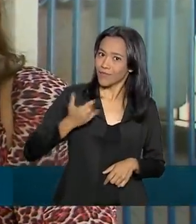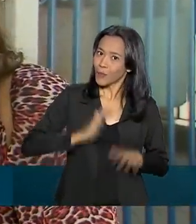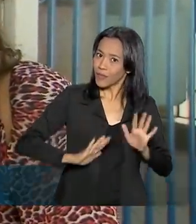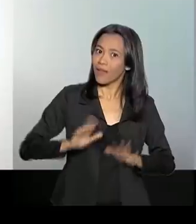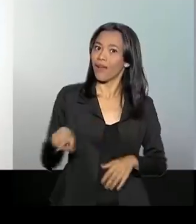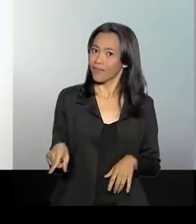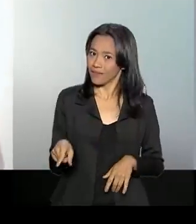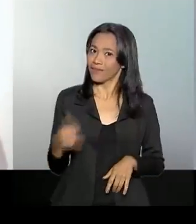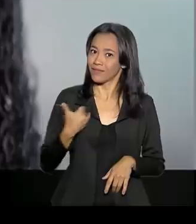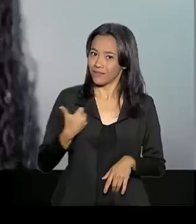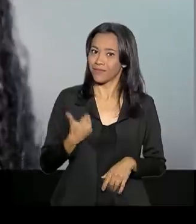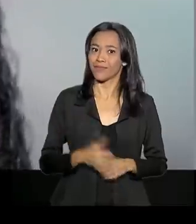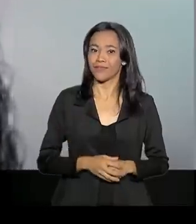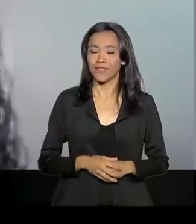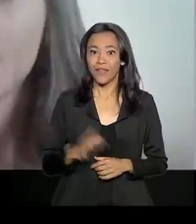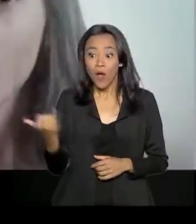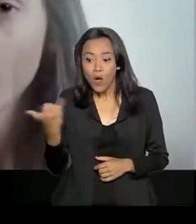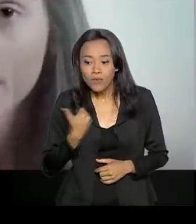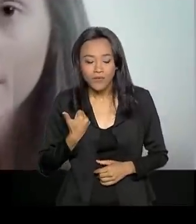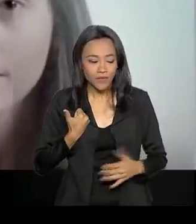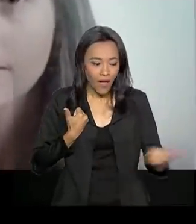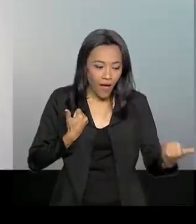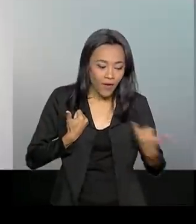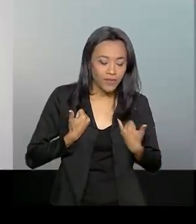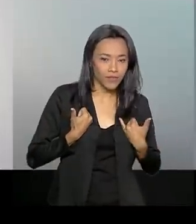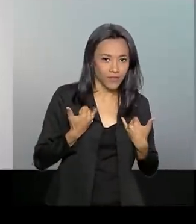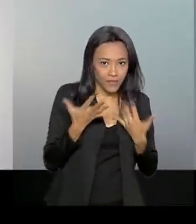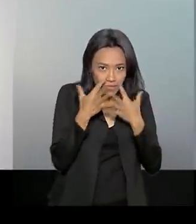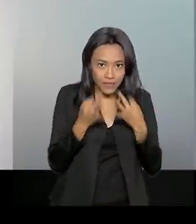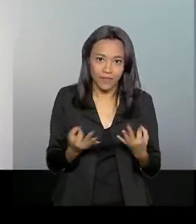cuidado. Me ouça. Me ouça. Me ouça.